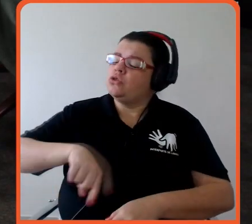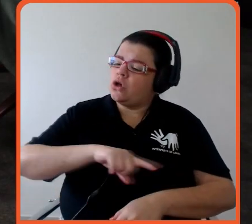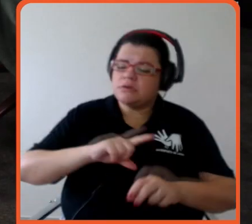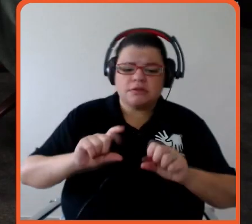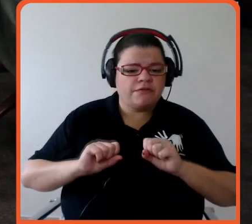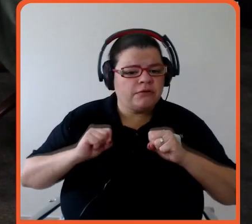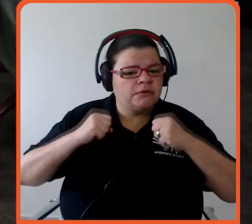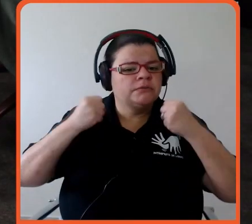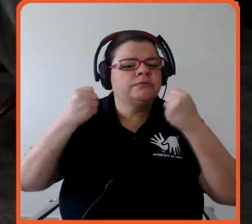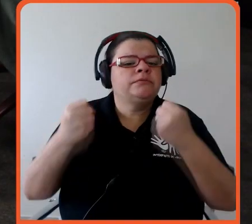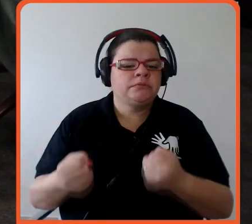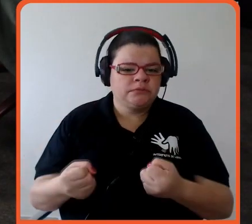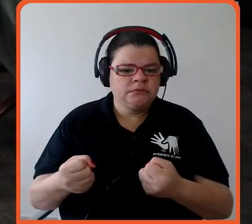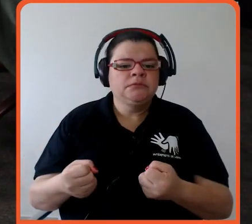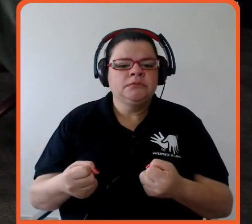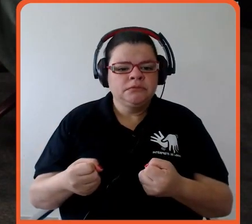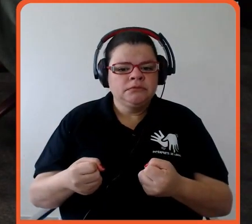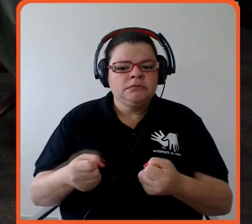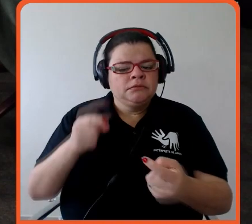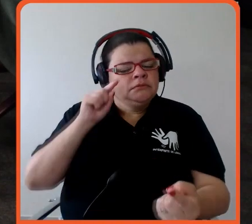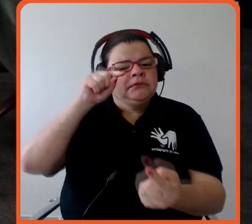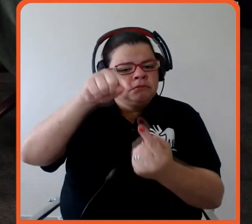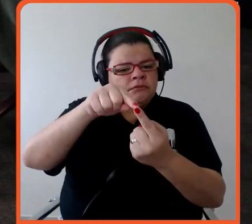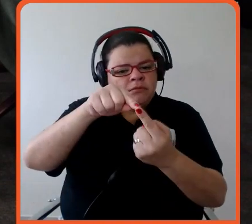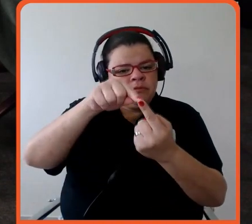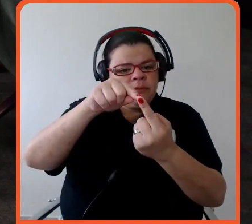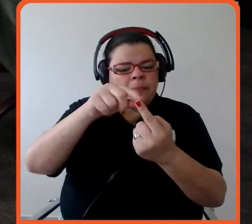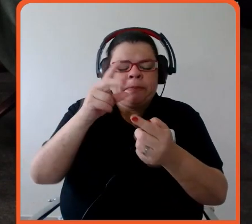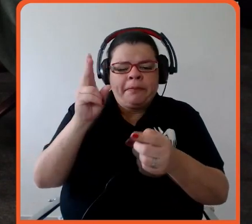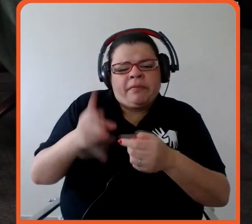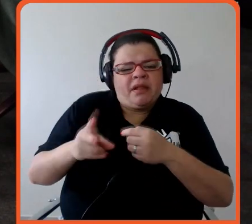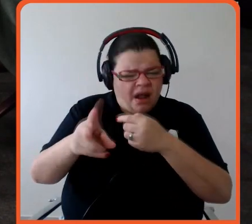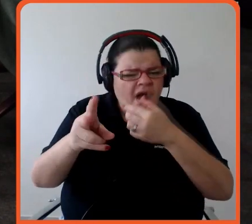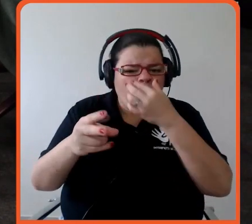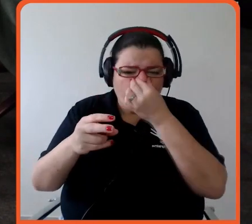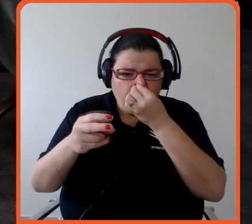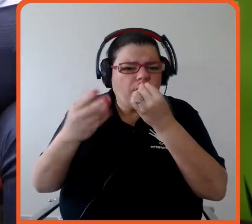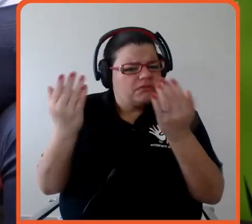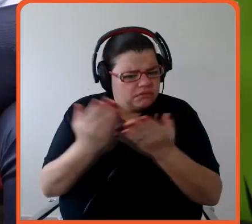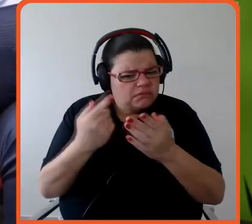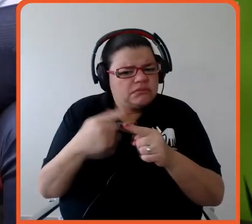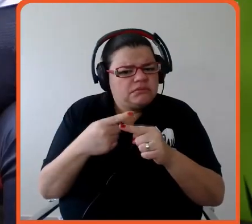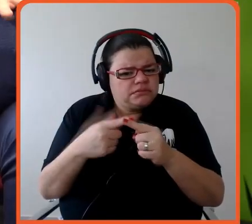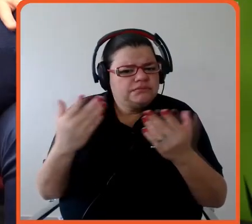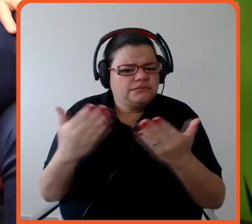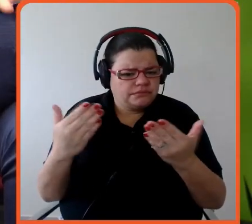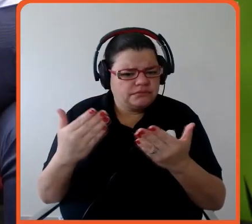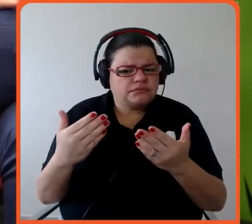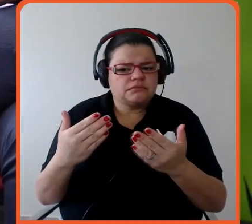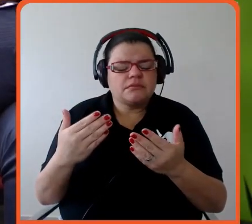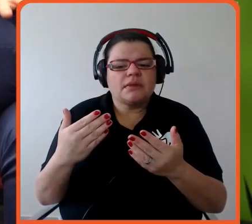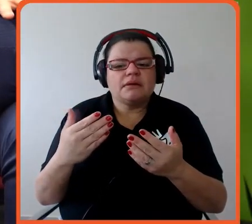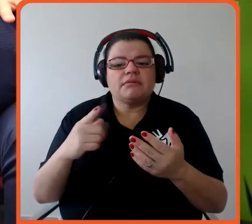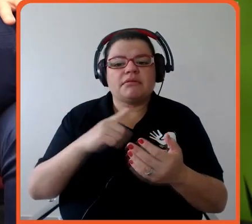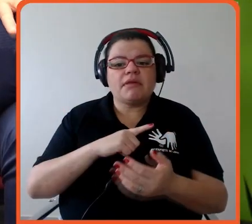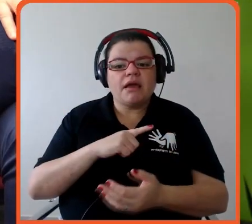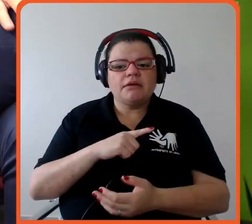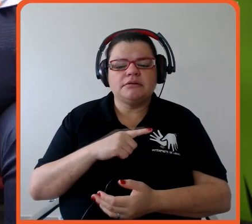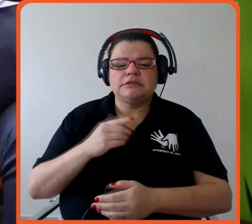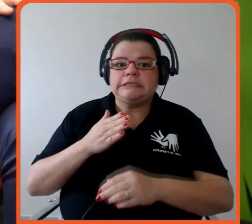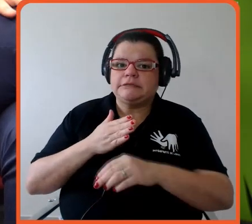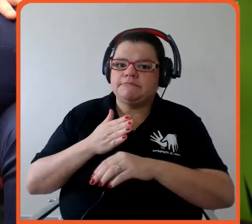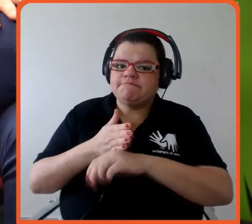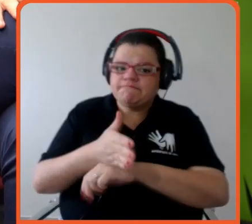a partir de um baseline existente, etc., então, acho que entrar nessa pequena, média ou grande